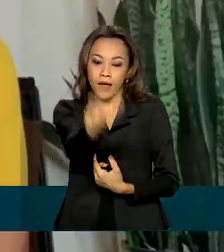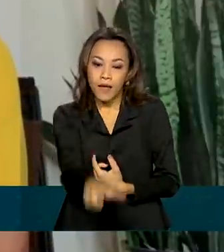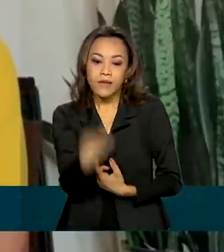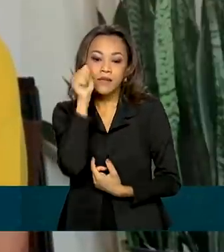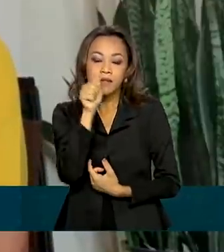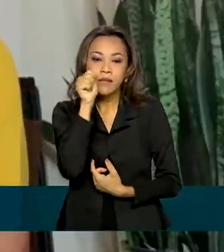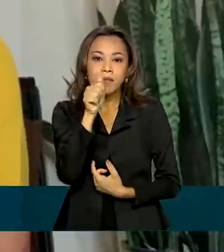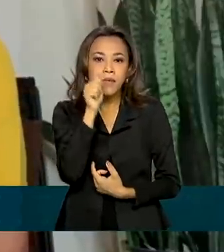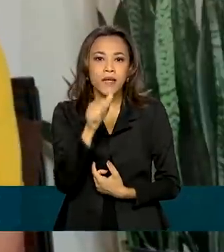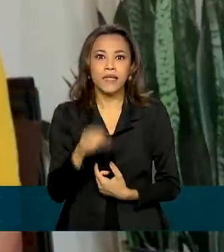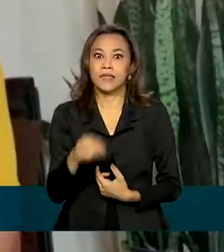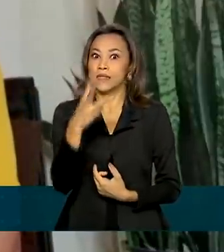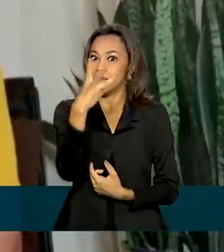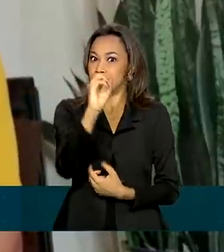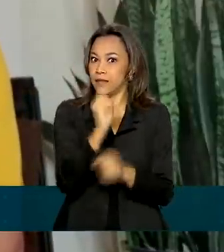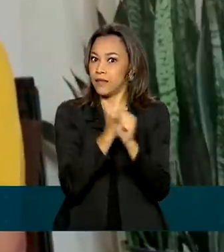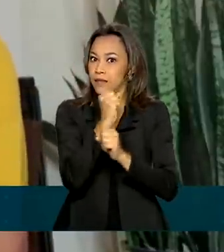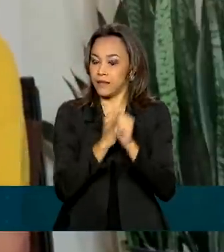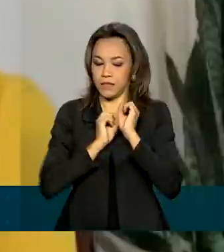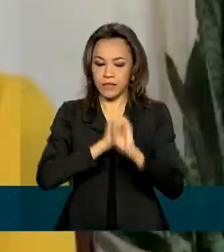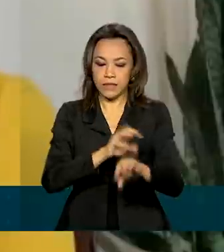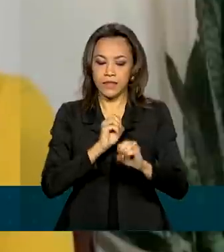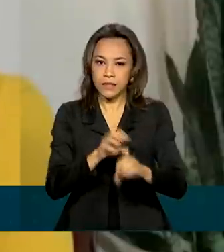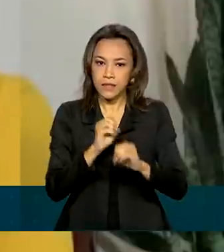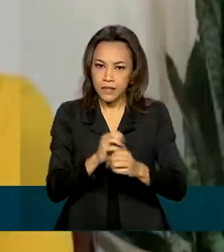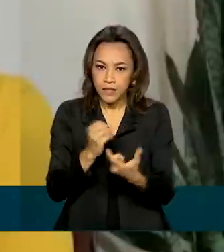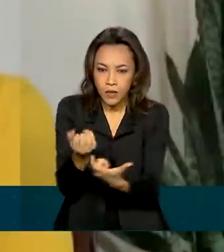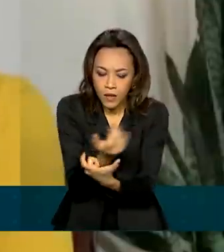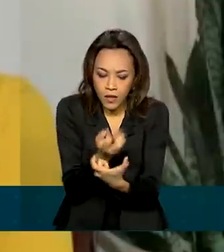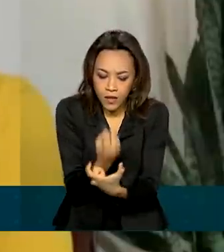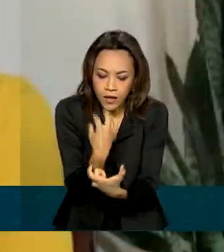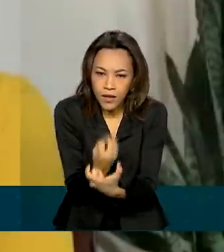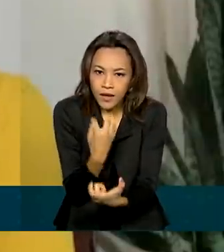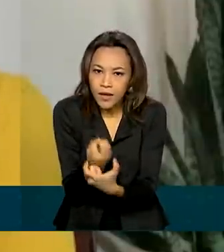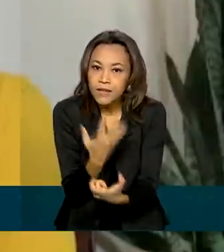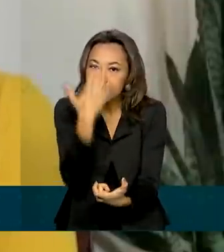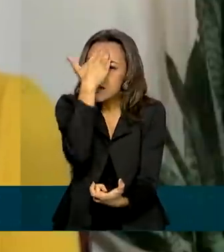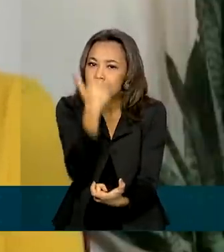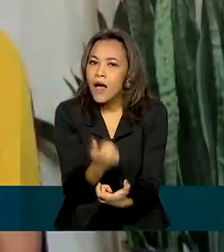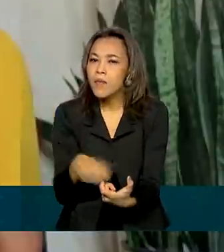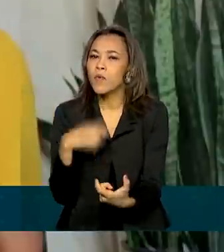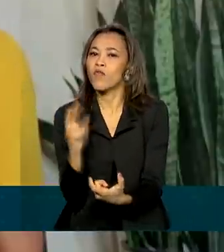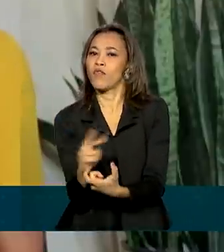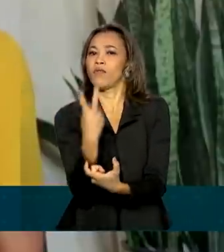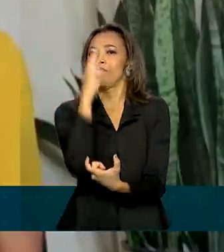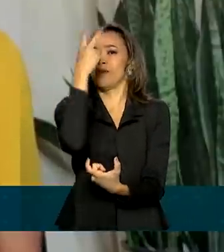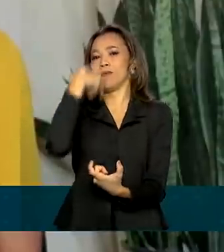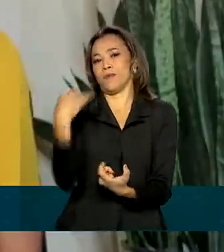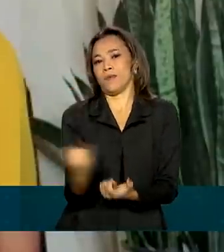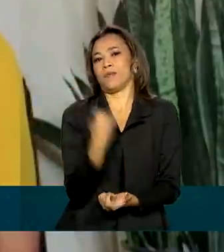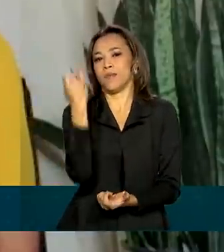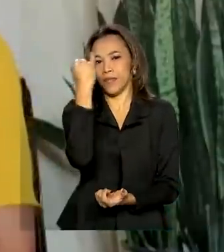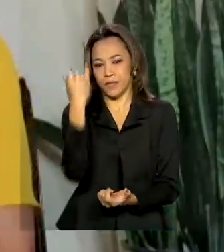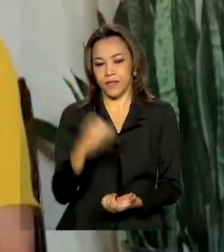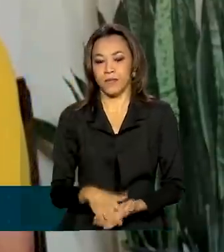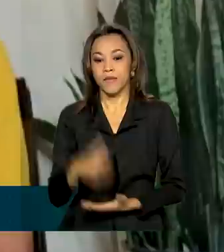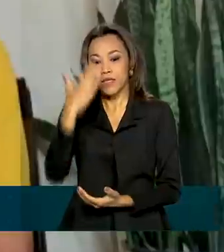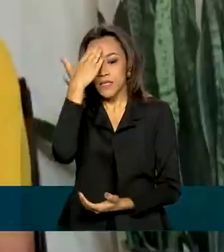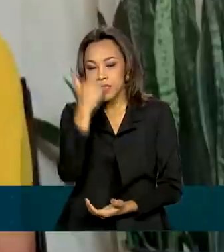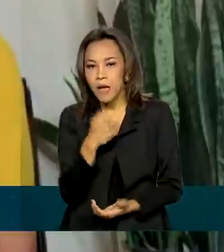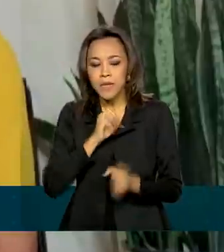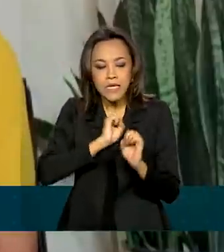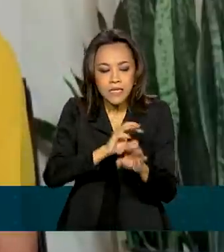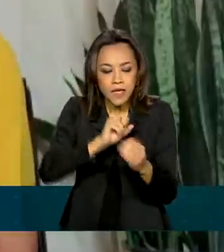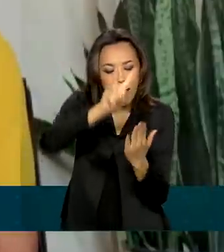há quase três décadas com alfabetização, sabe o valor da qualificação. A gente sabe que alfabetizar